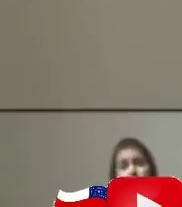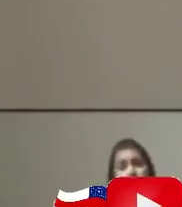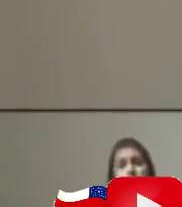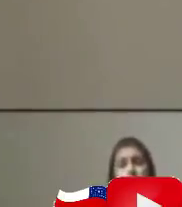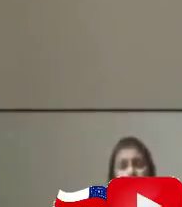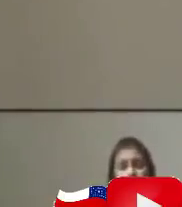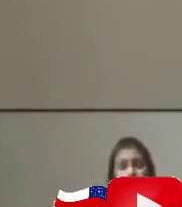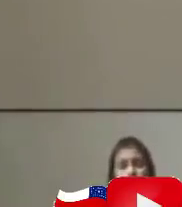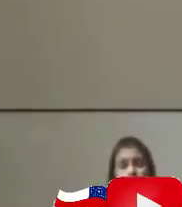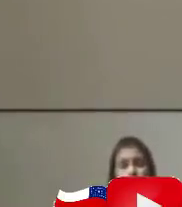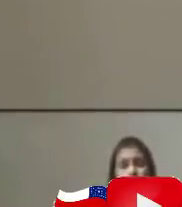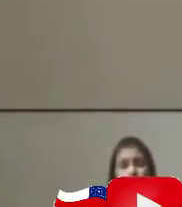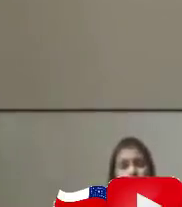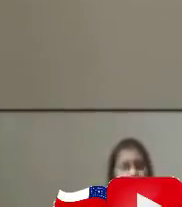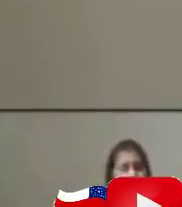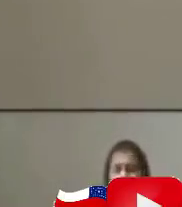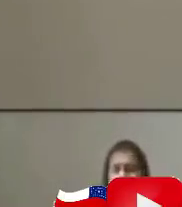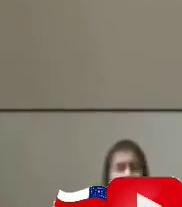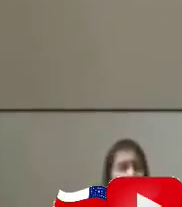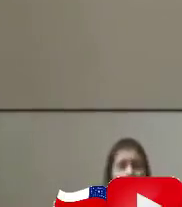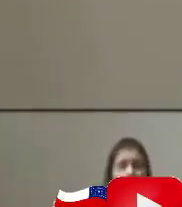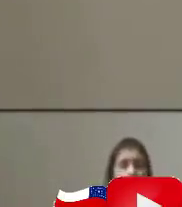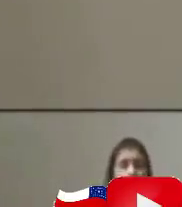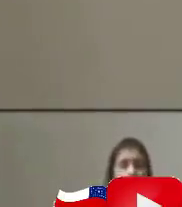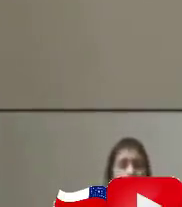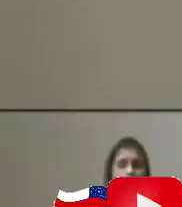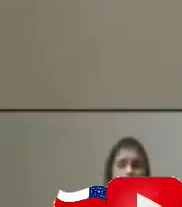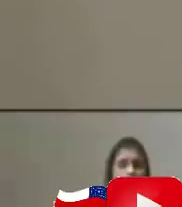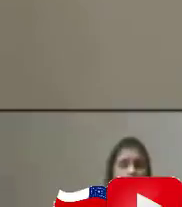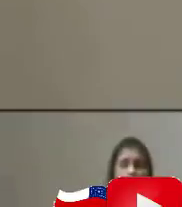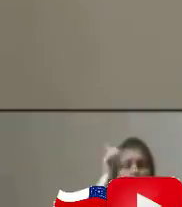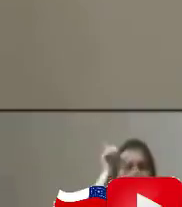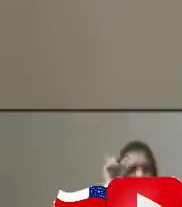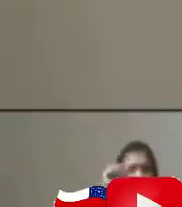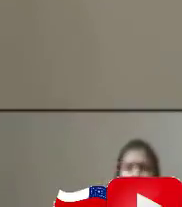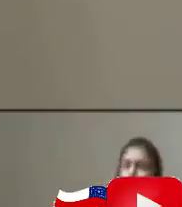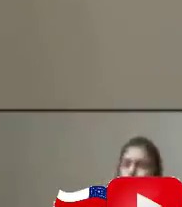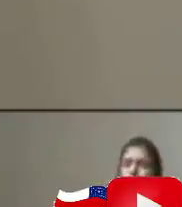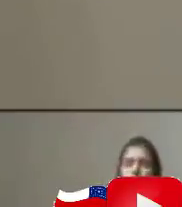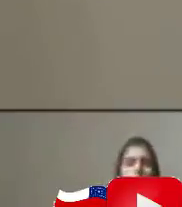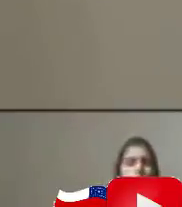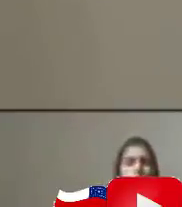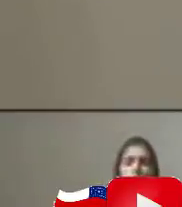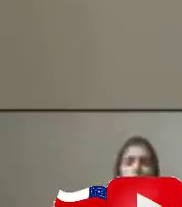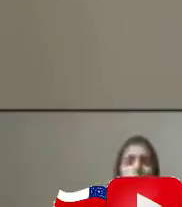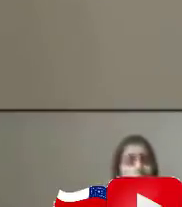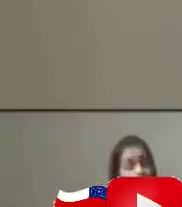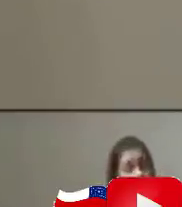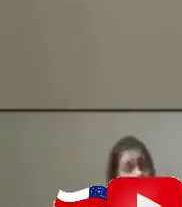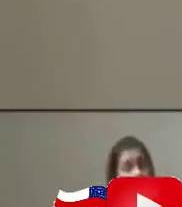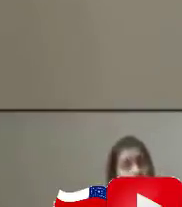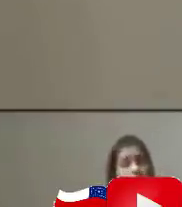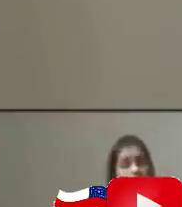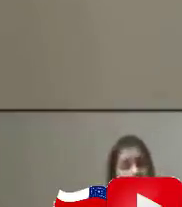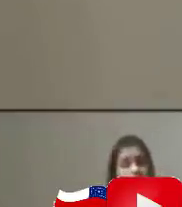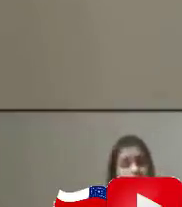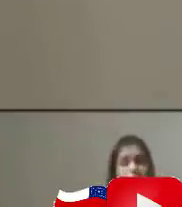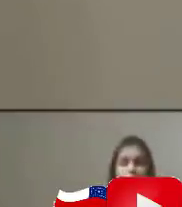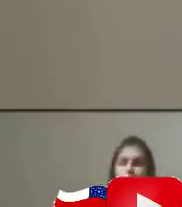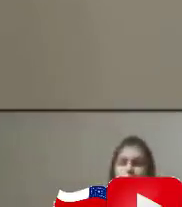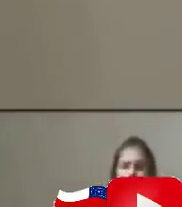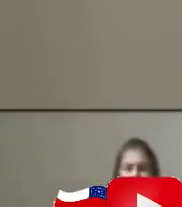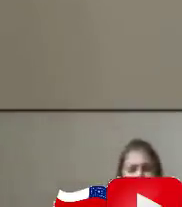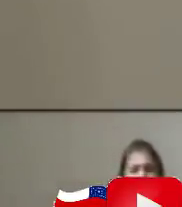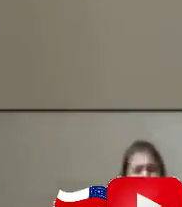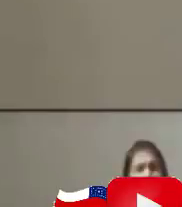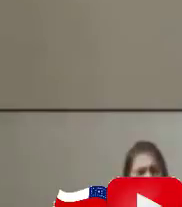não vai trazer bem-estar, não vai aliviar nada pra ninguém, muito pelo contrário. Então, tenham calma, tranquilidade, que todos seremos